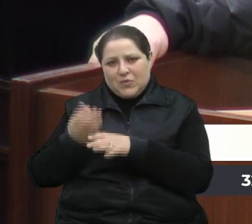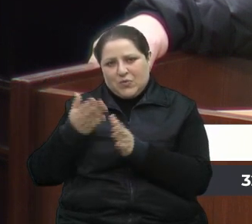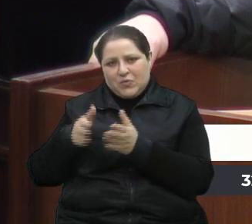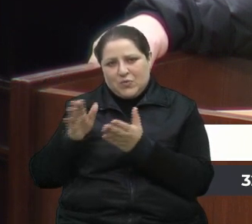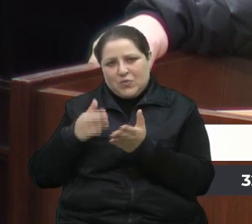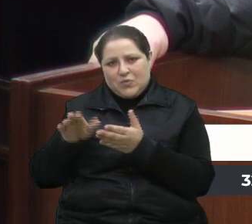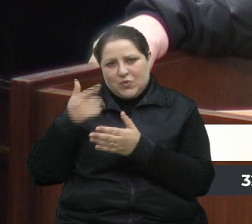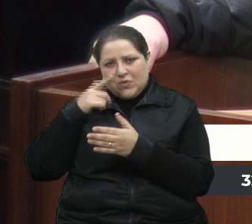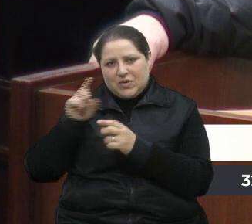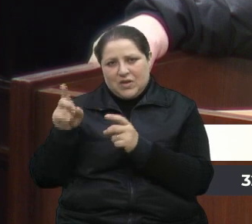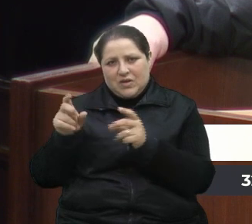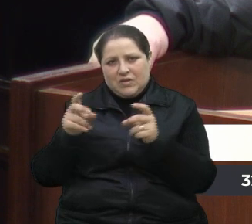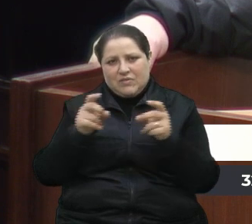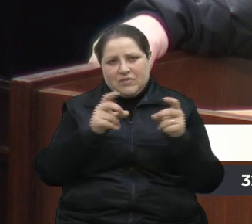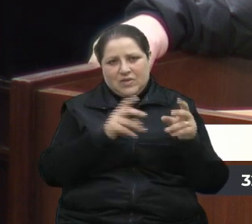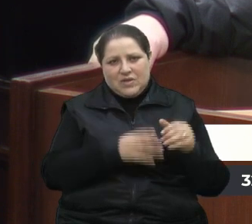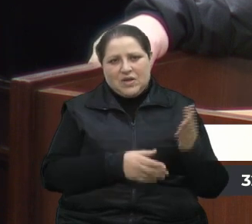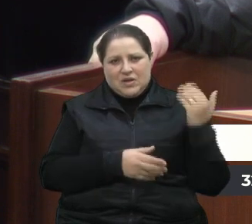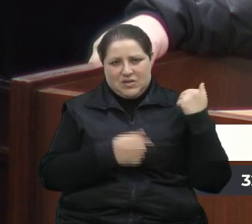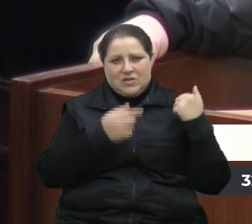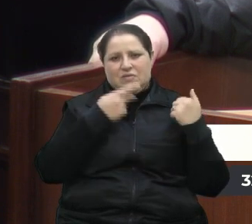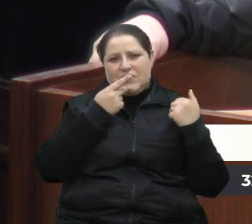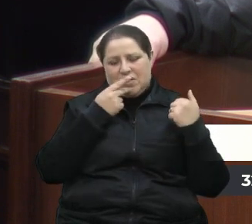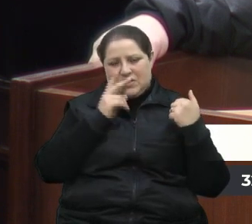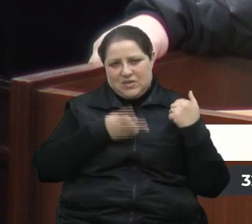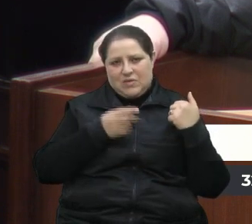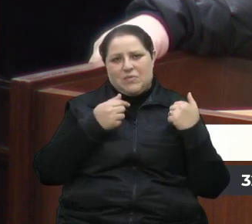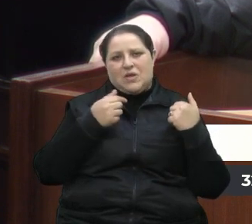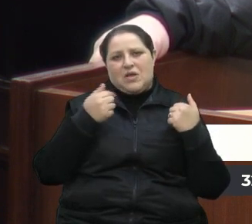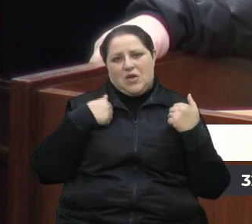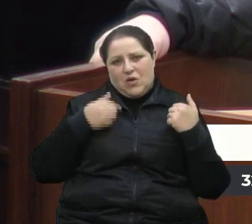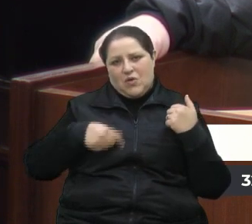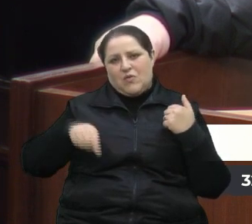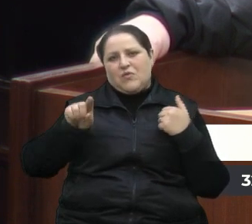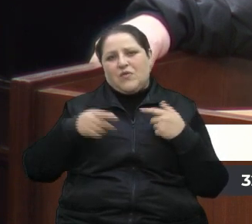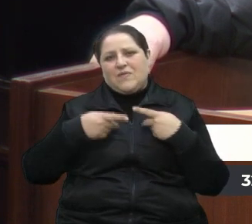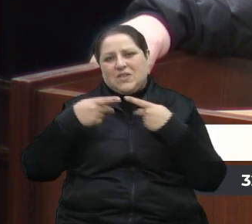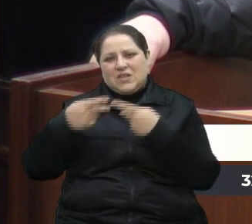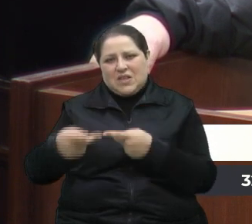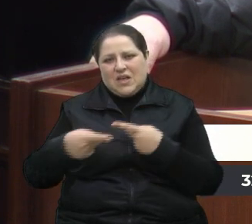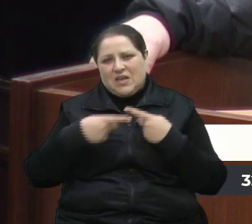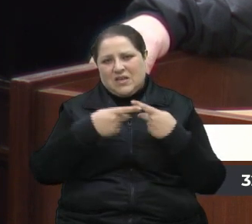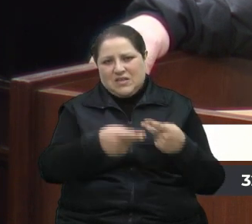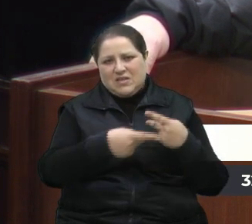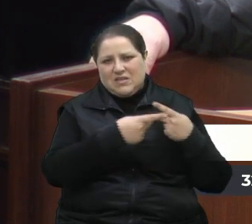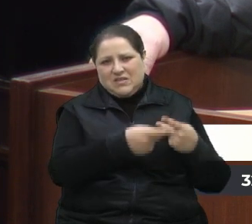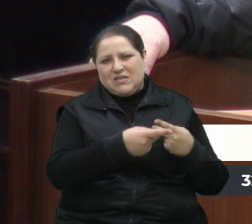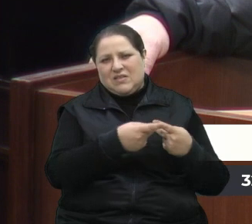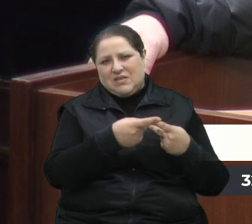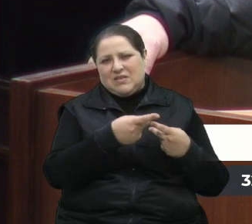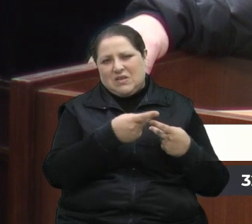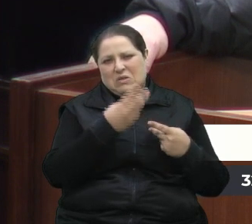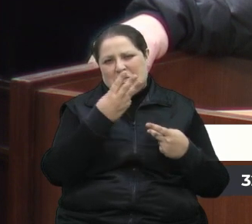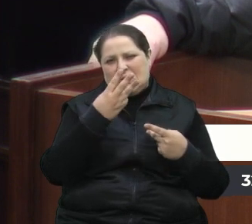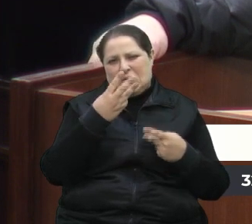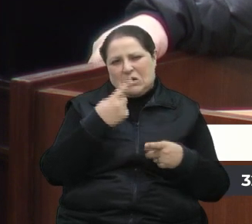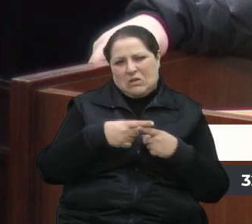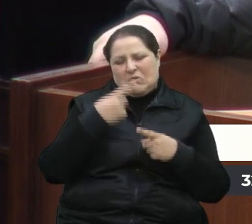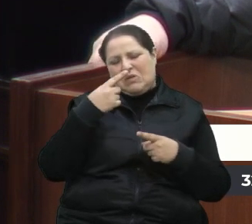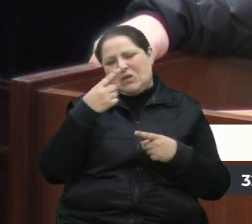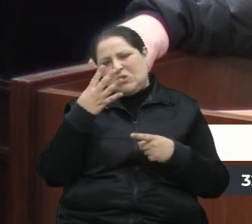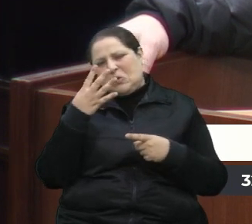gente sempre dizia, e quando eu fui fazer três ou quatro visitas nos pavilhões da Festa Uva, e foi uma provocação